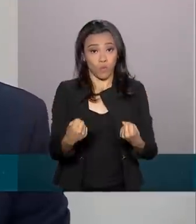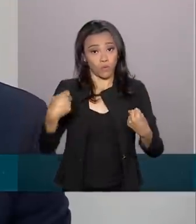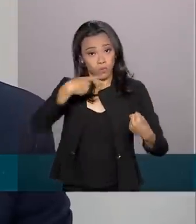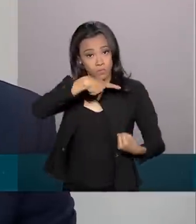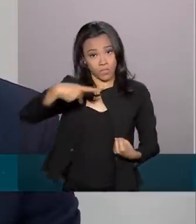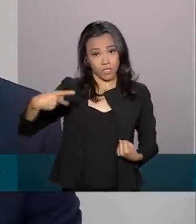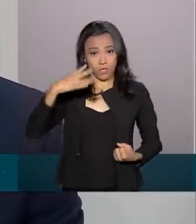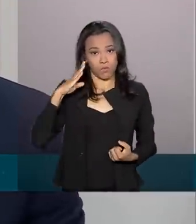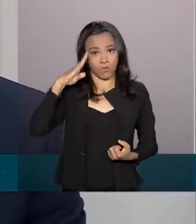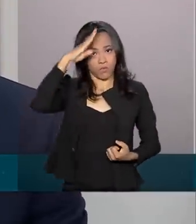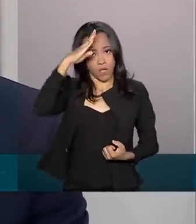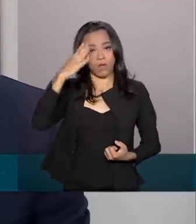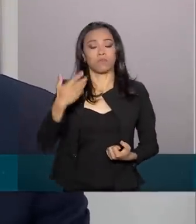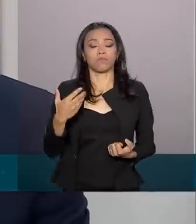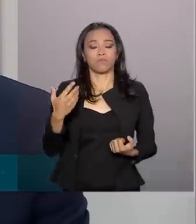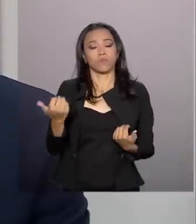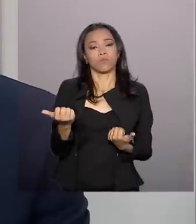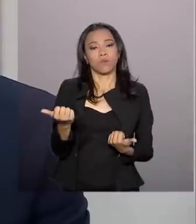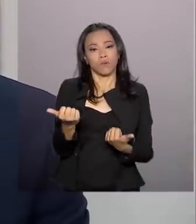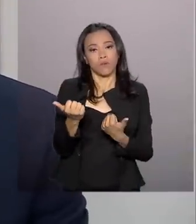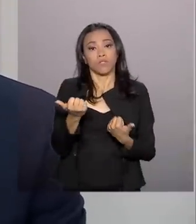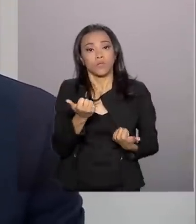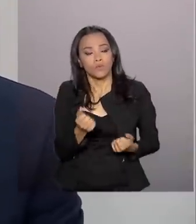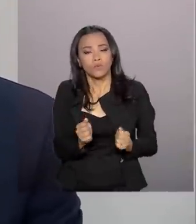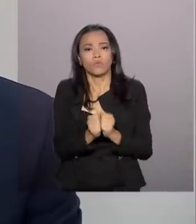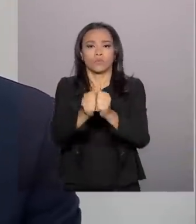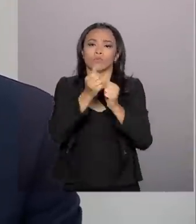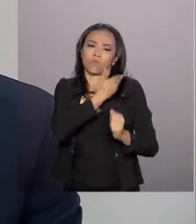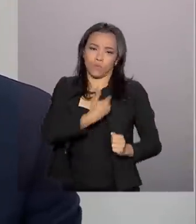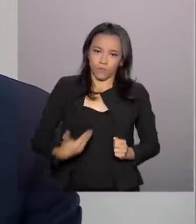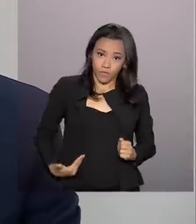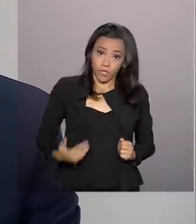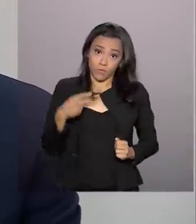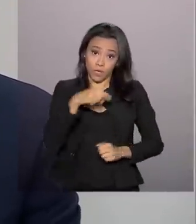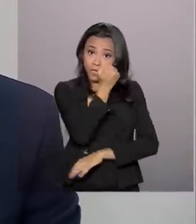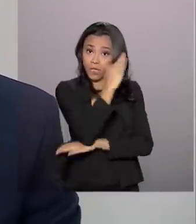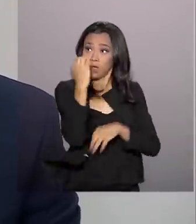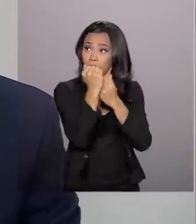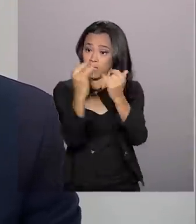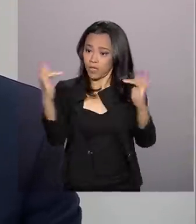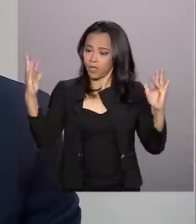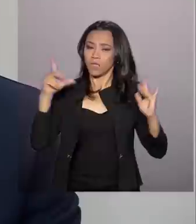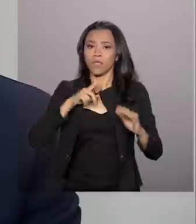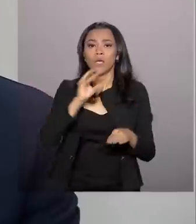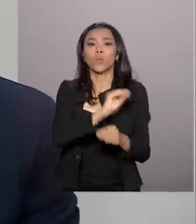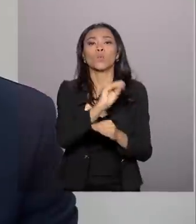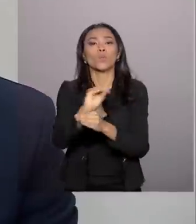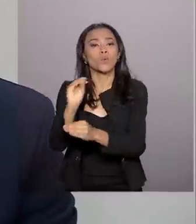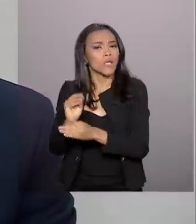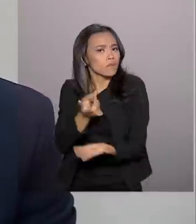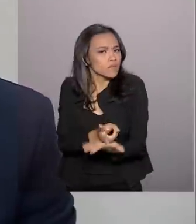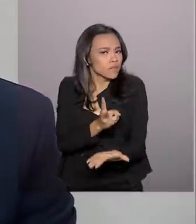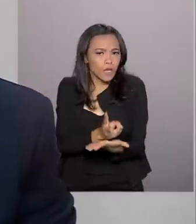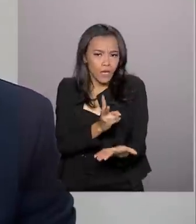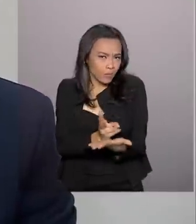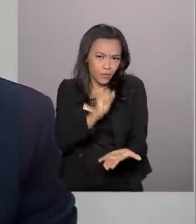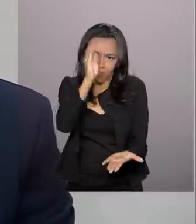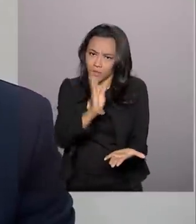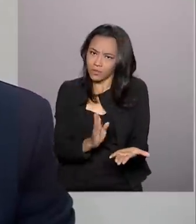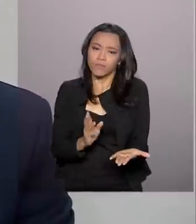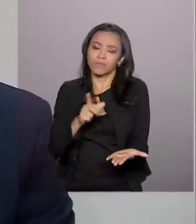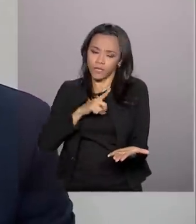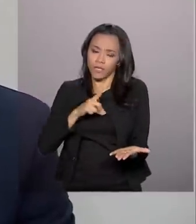realizando junto com o governo, para que o meio ambiente seja preservado, como sempre o foi no nosso país,